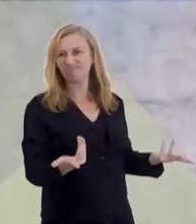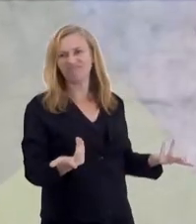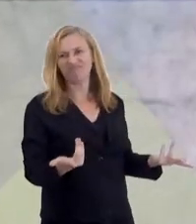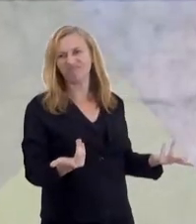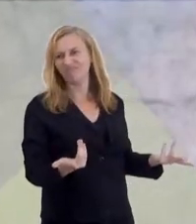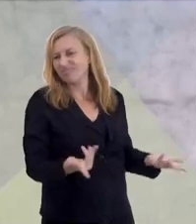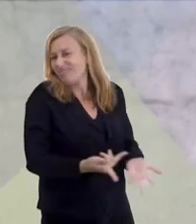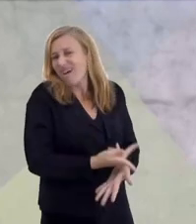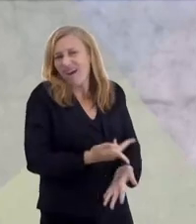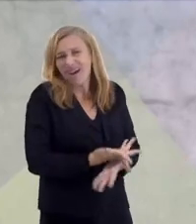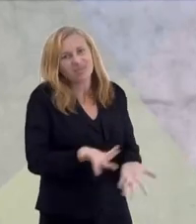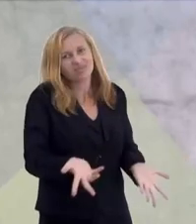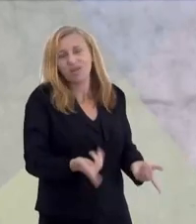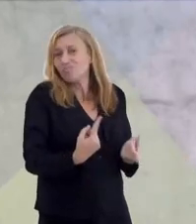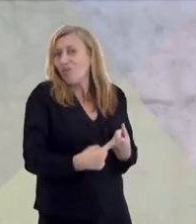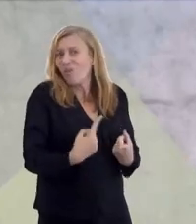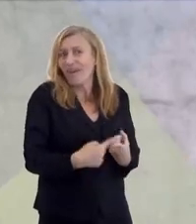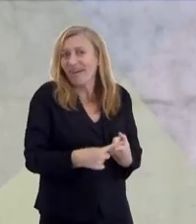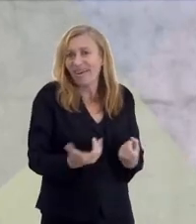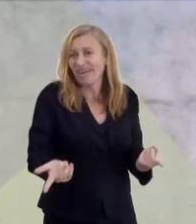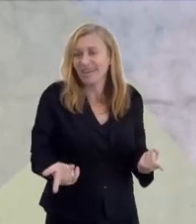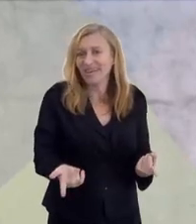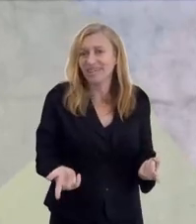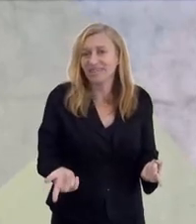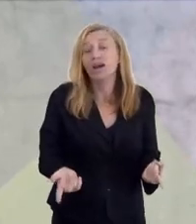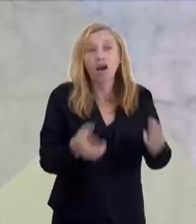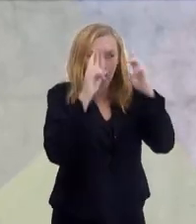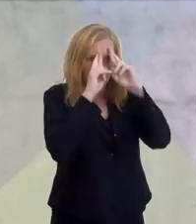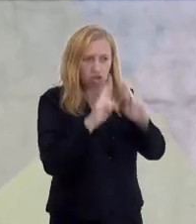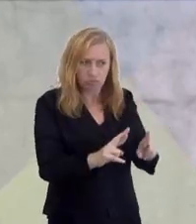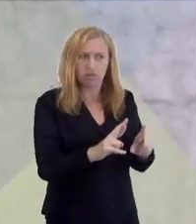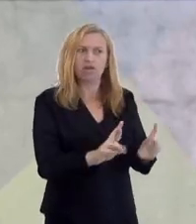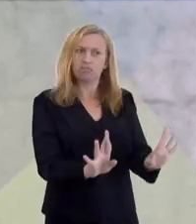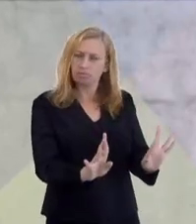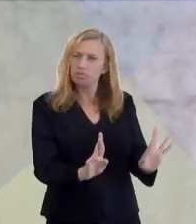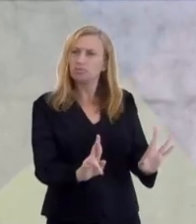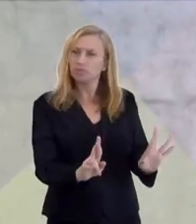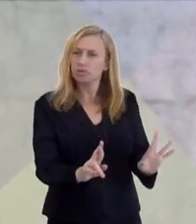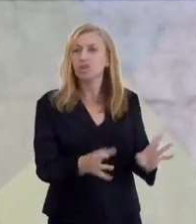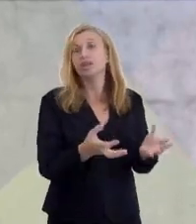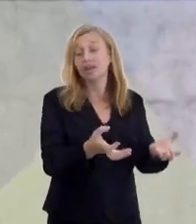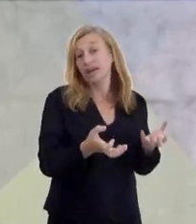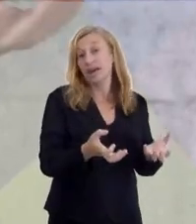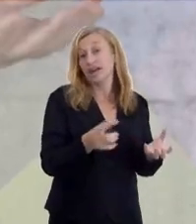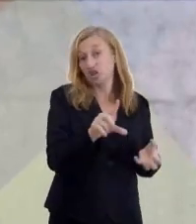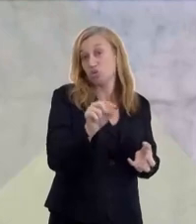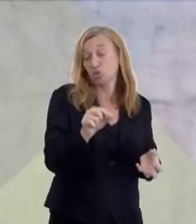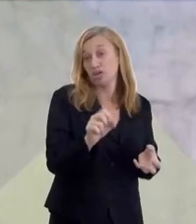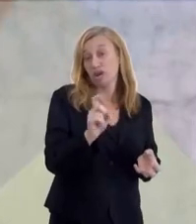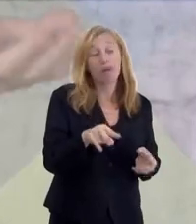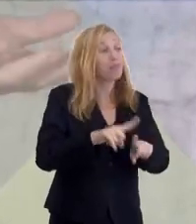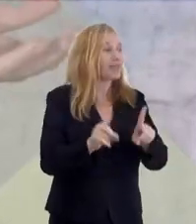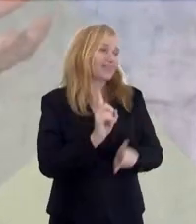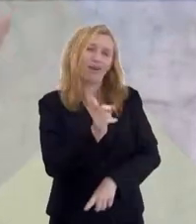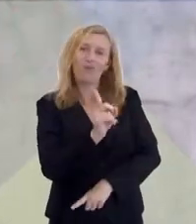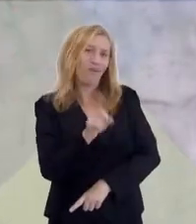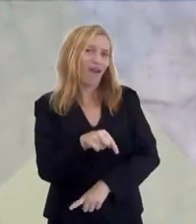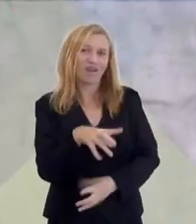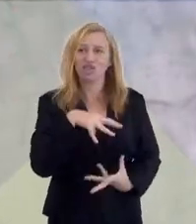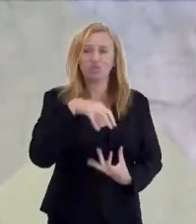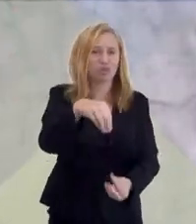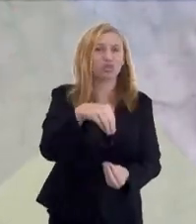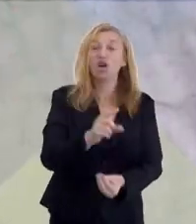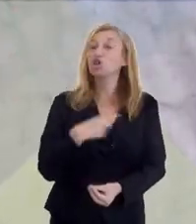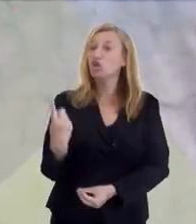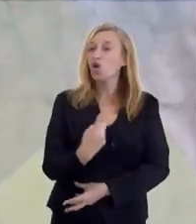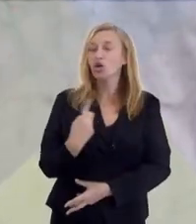fictícia, puramente fictícia, porque respeito àqueles que querem optar por isso, mas